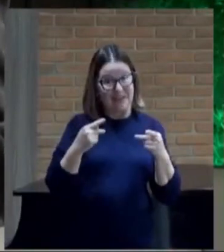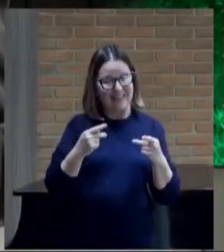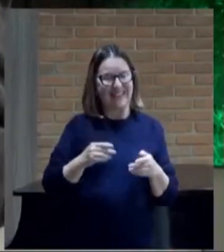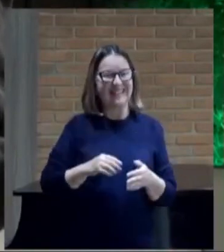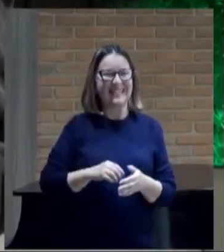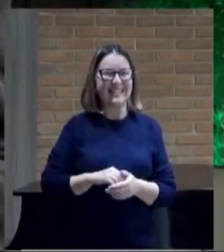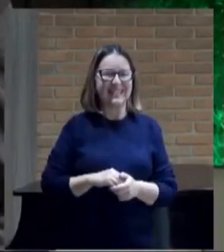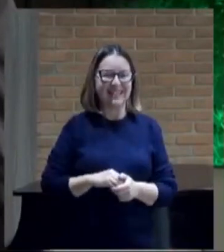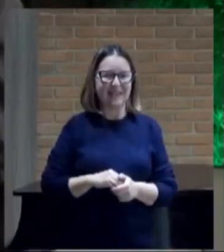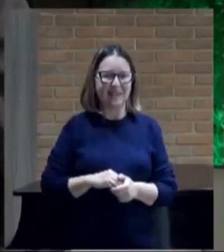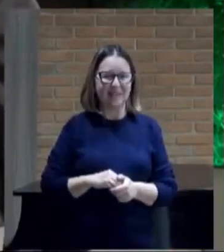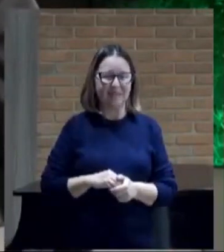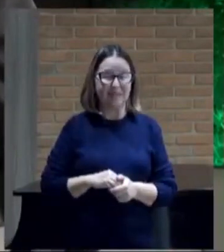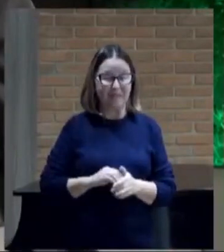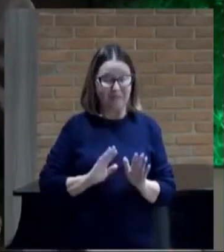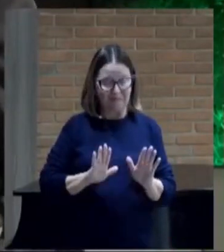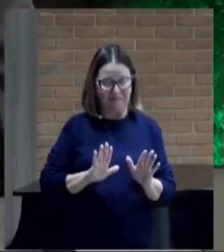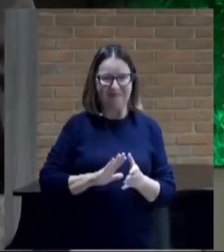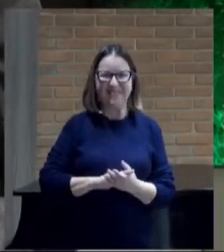eu vou, tá bom.